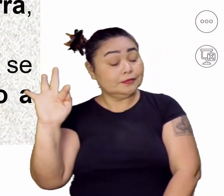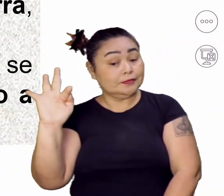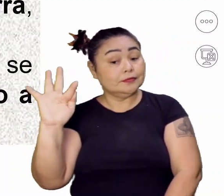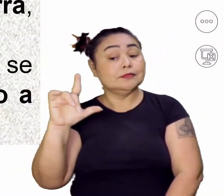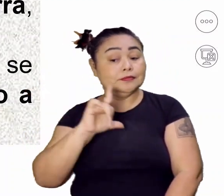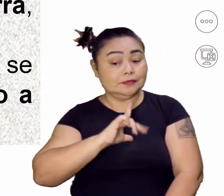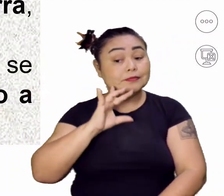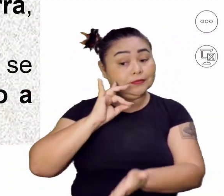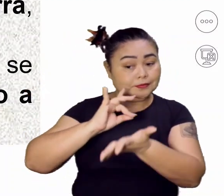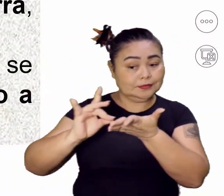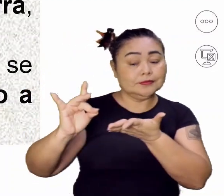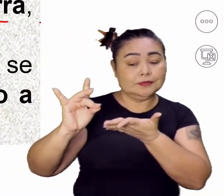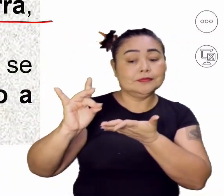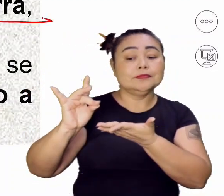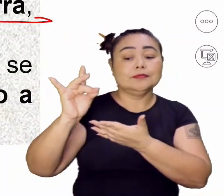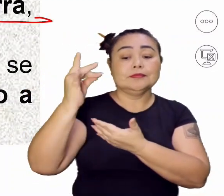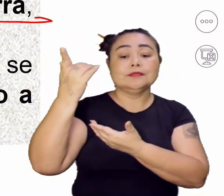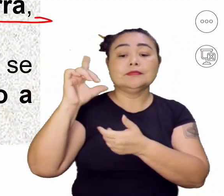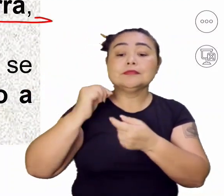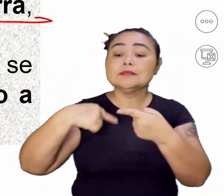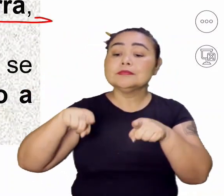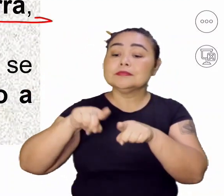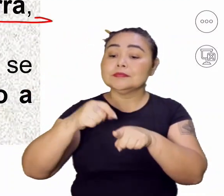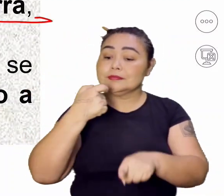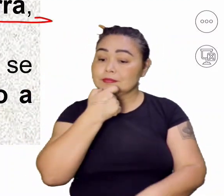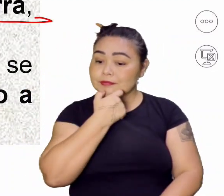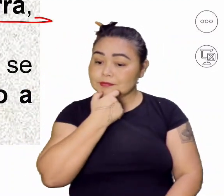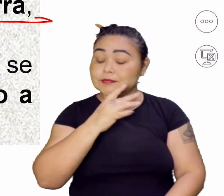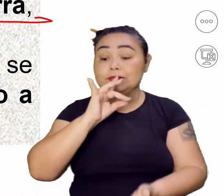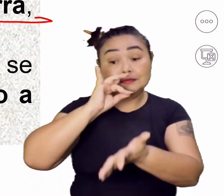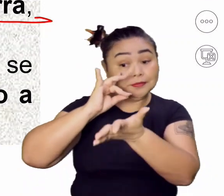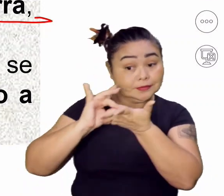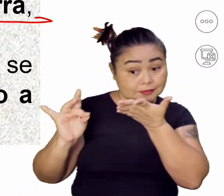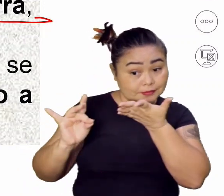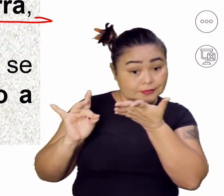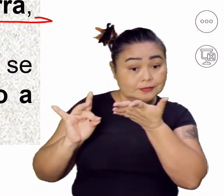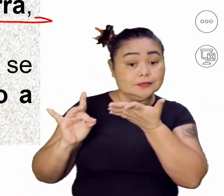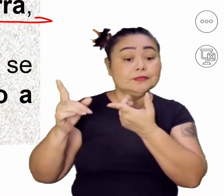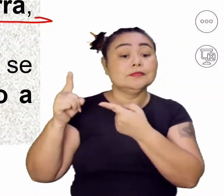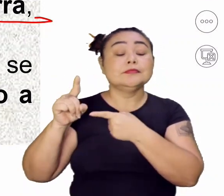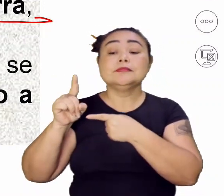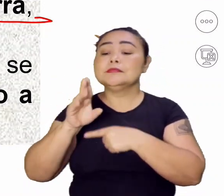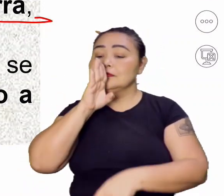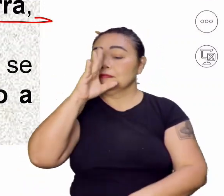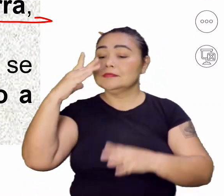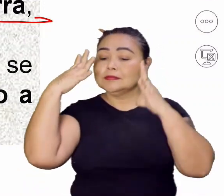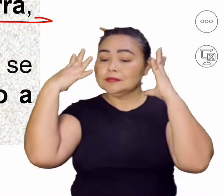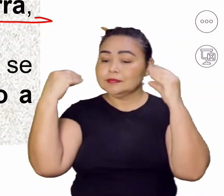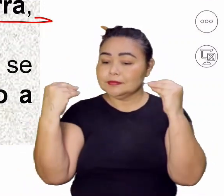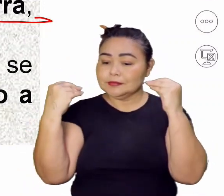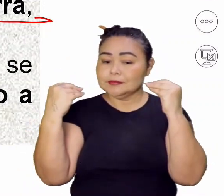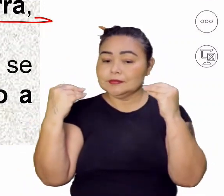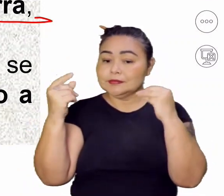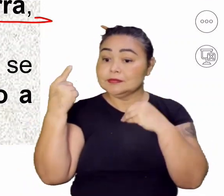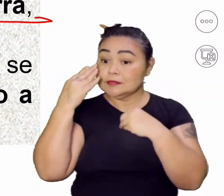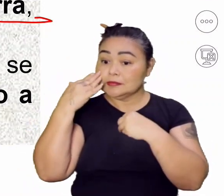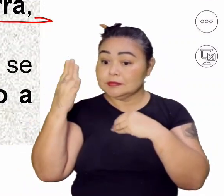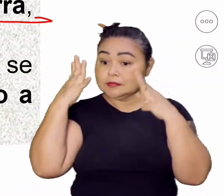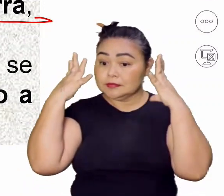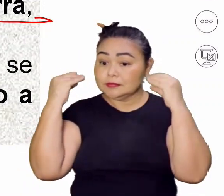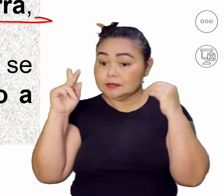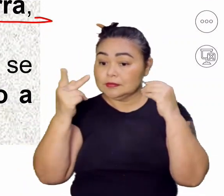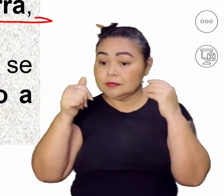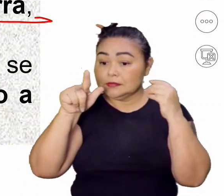inimiga da Espanha, a Inglaterra, que era inimiga da Espanha, e principalmente a Holanda. Isso aqui que eu quero chamar a atenção para vocês.